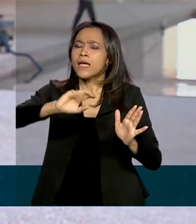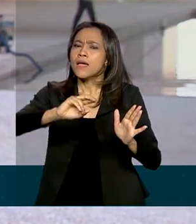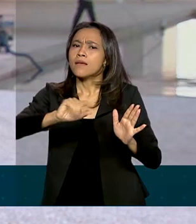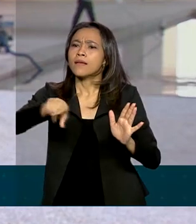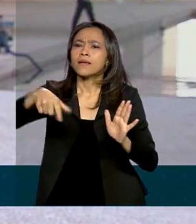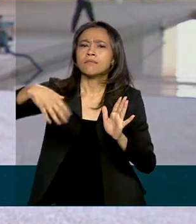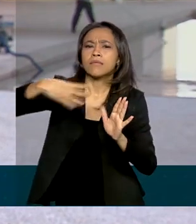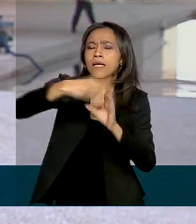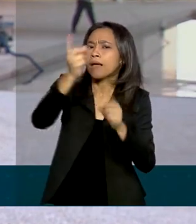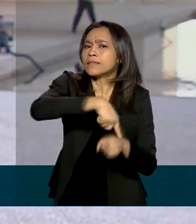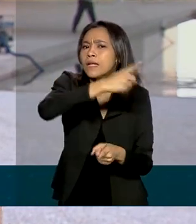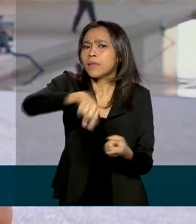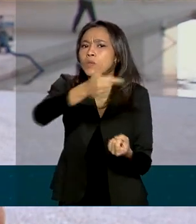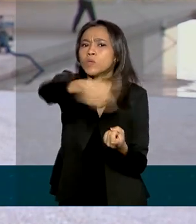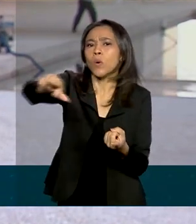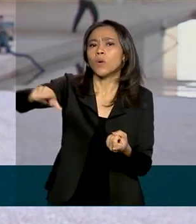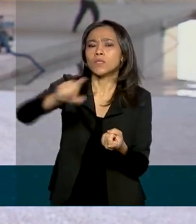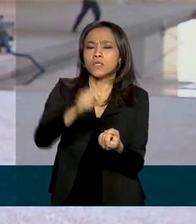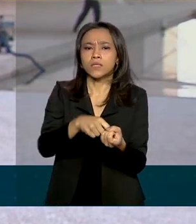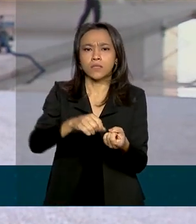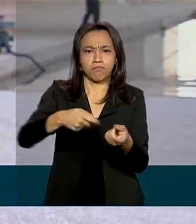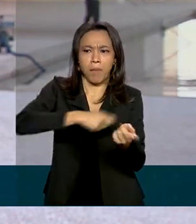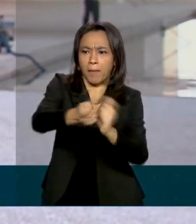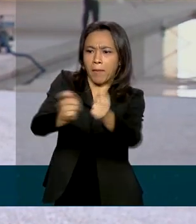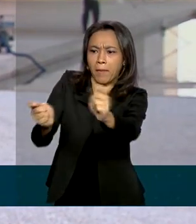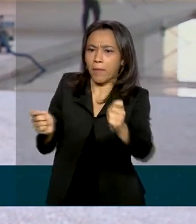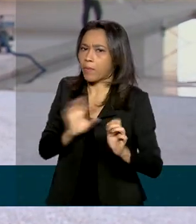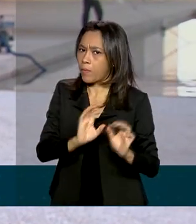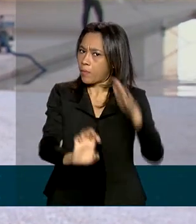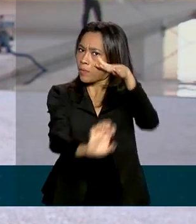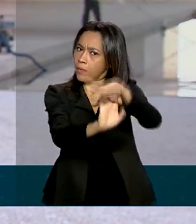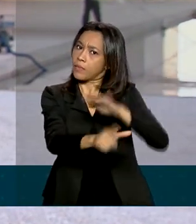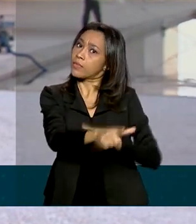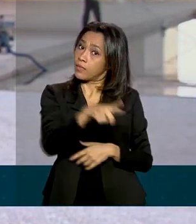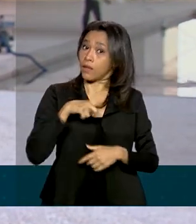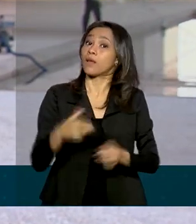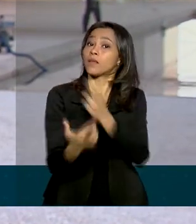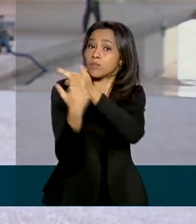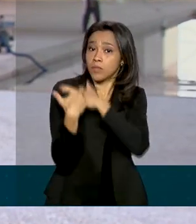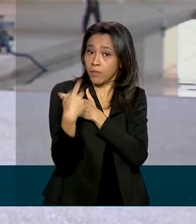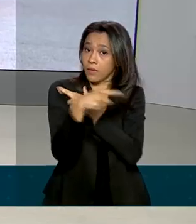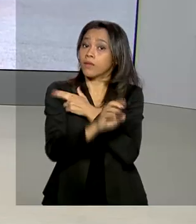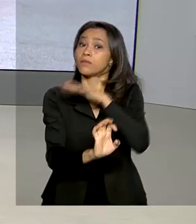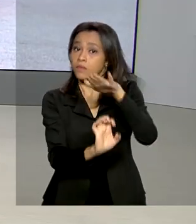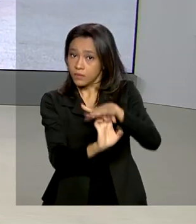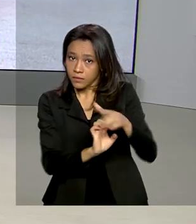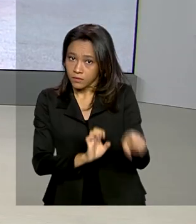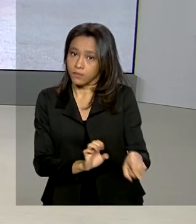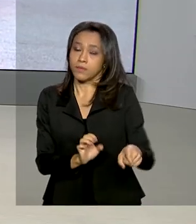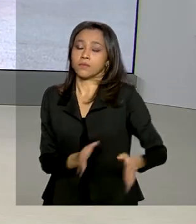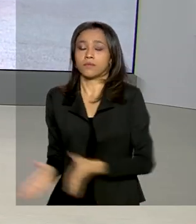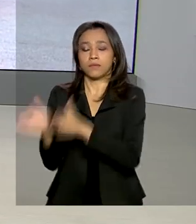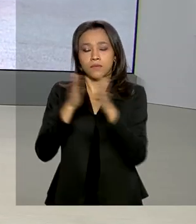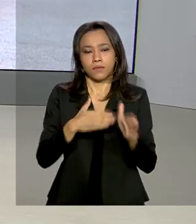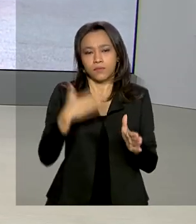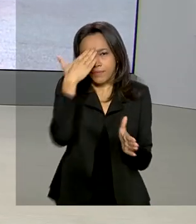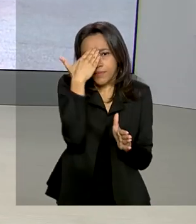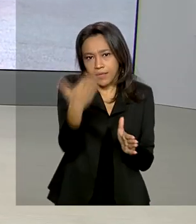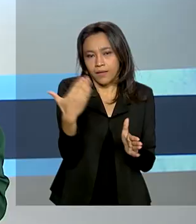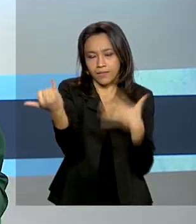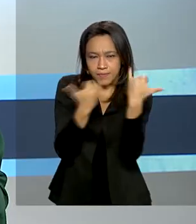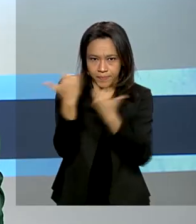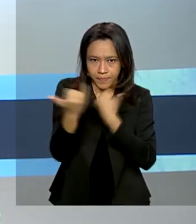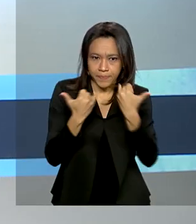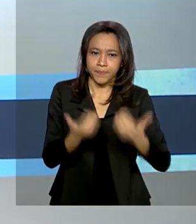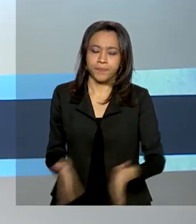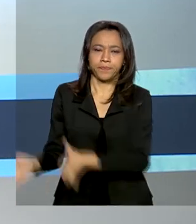outra despesa obrigatória, violando a lei de responsabilidade fiscal. Renata. Obrigada pelas informações, Luciana.